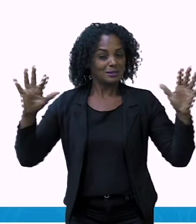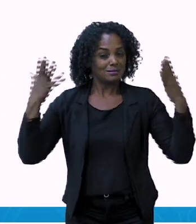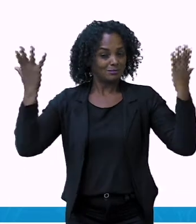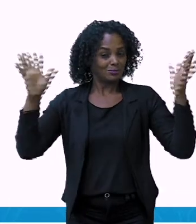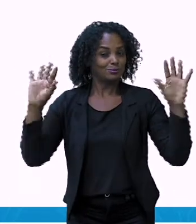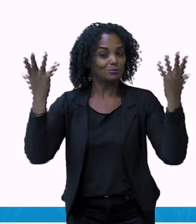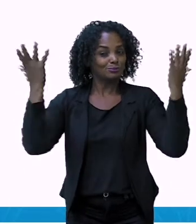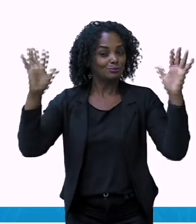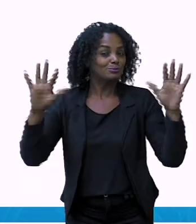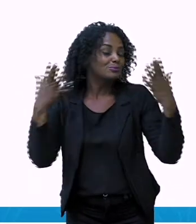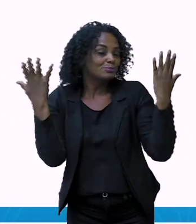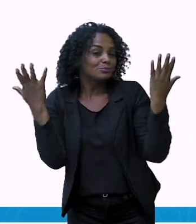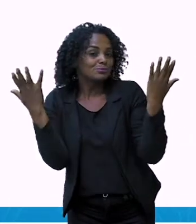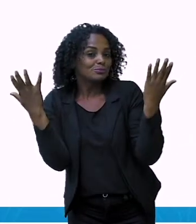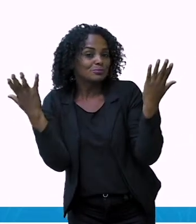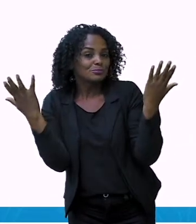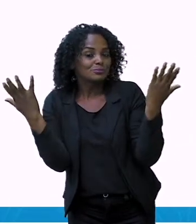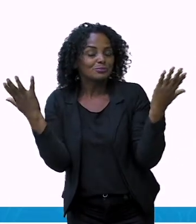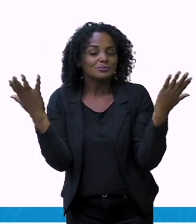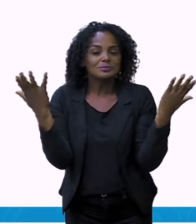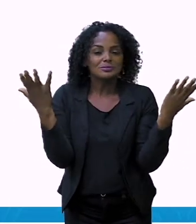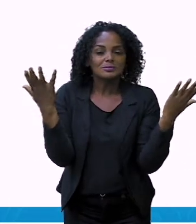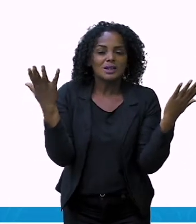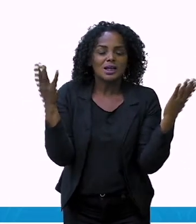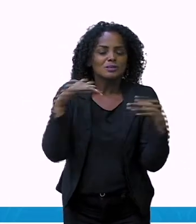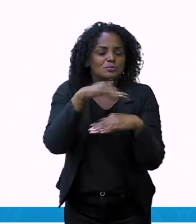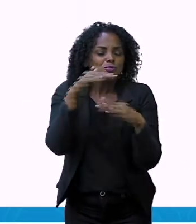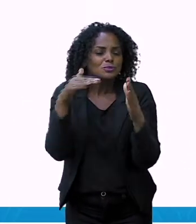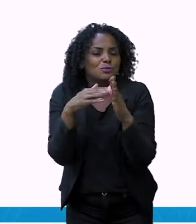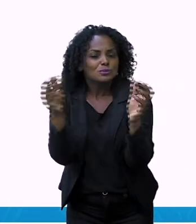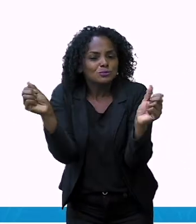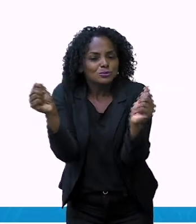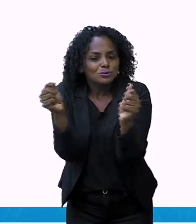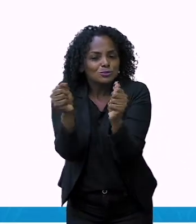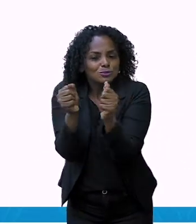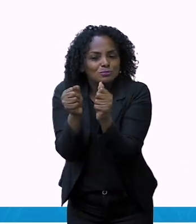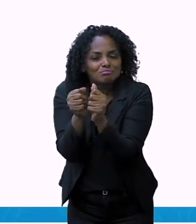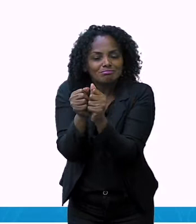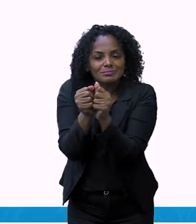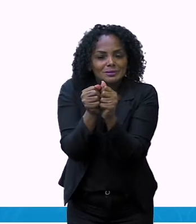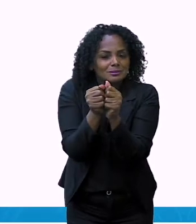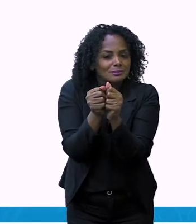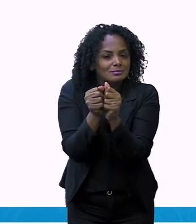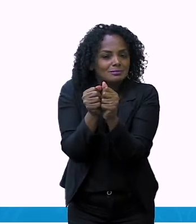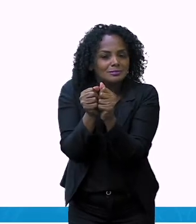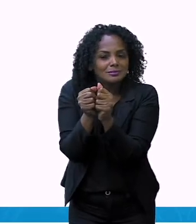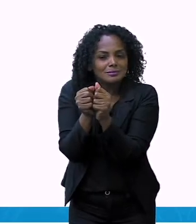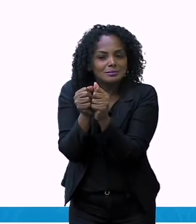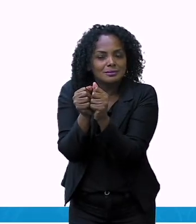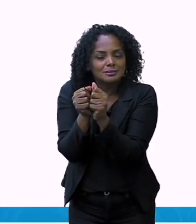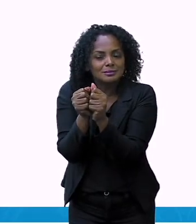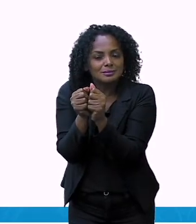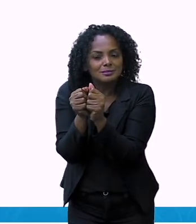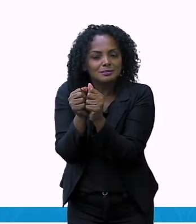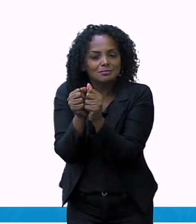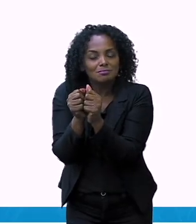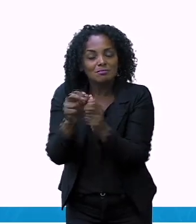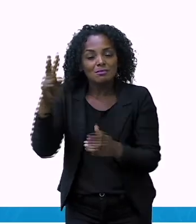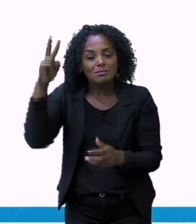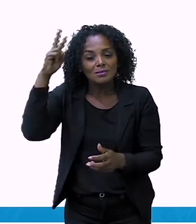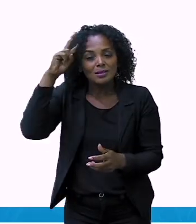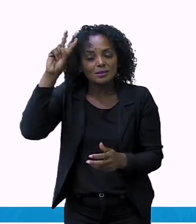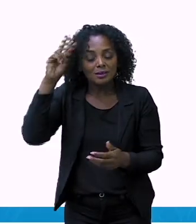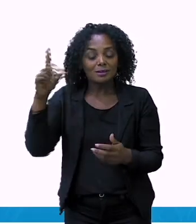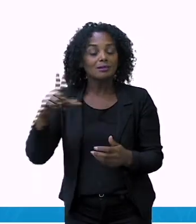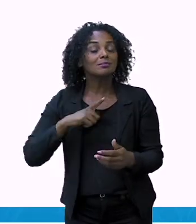Vão juntar-se todos. Gente, olha aqui. Nós temos na nossa história agora